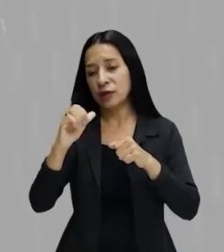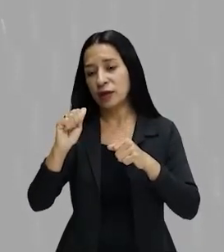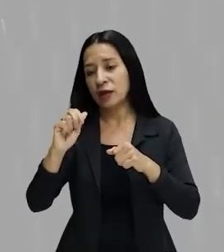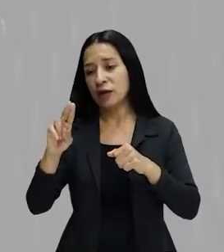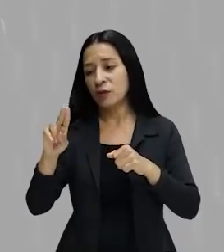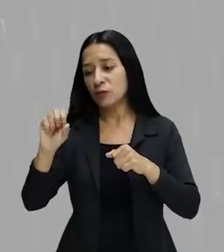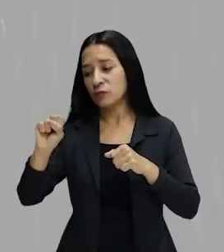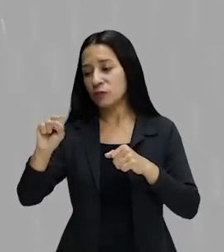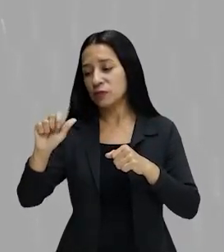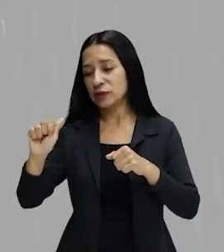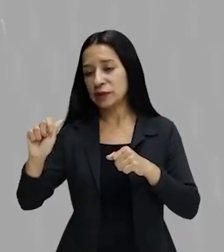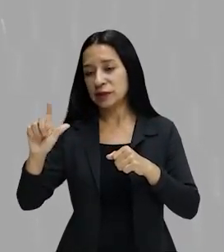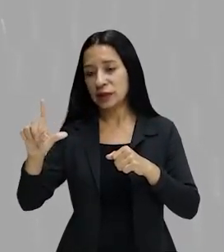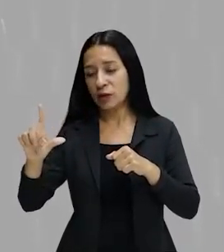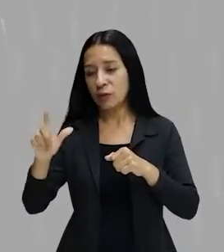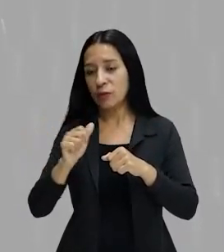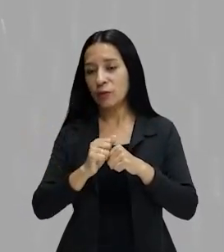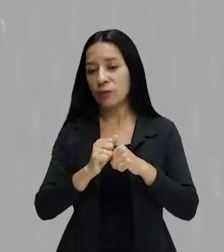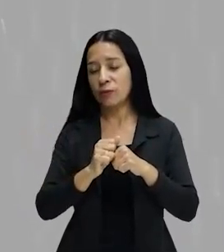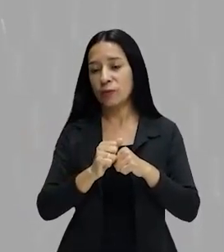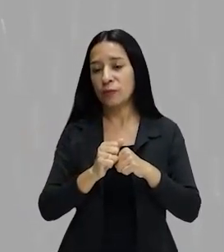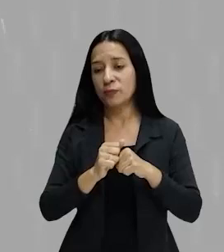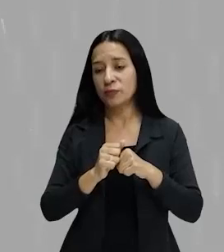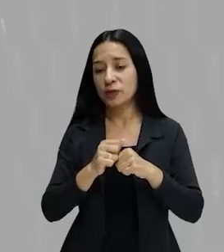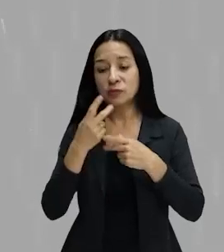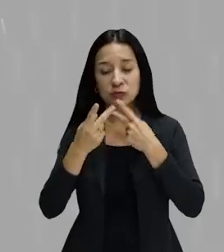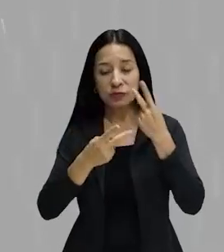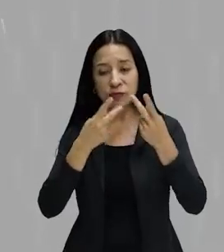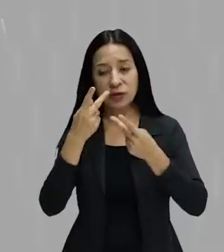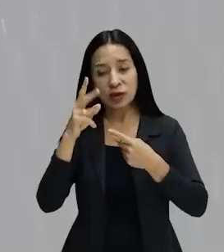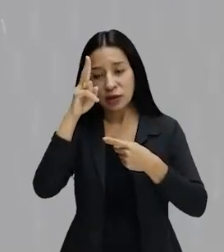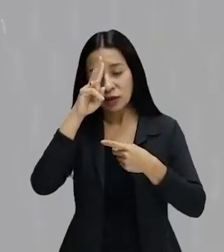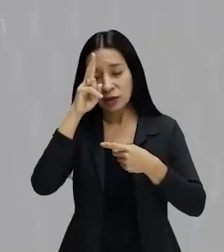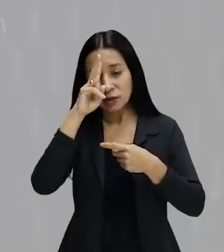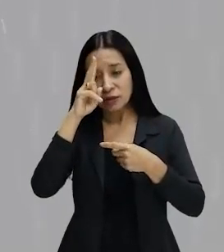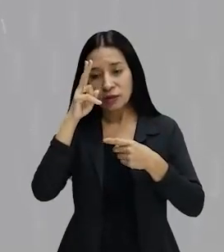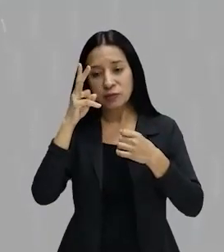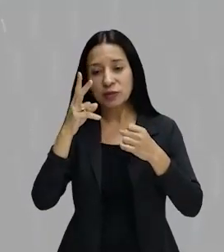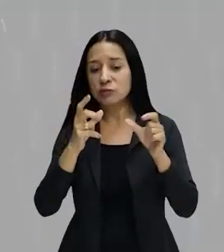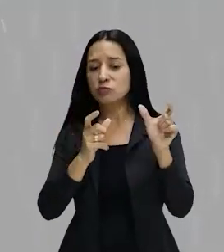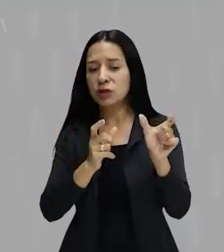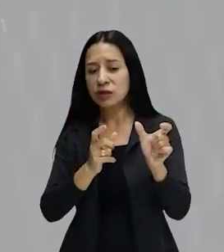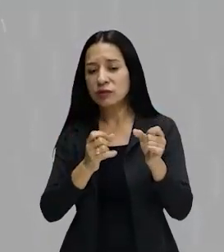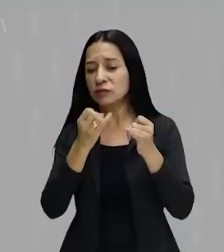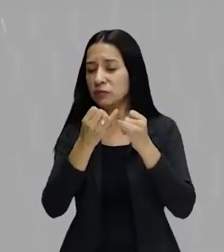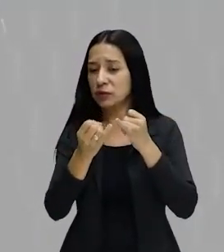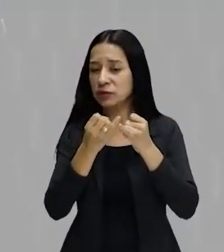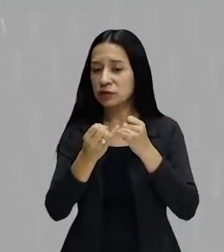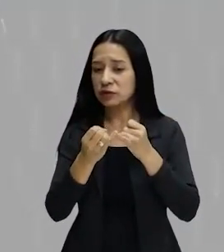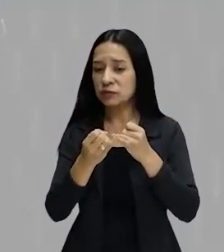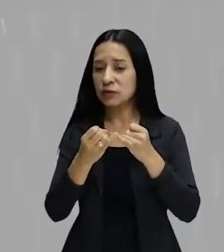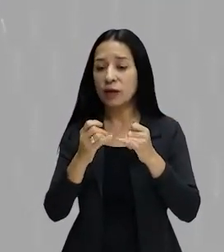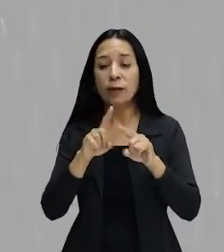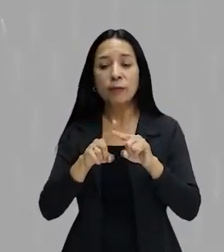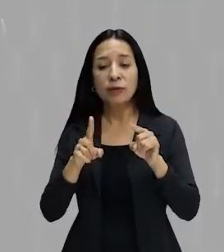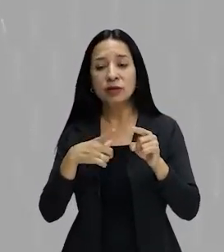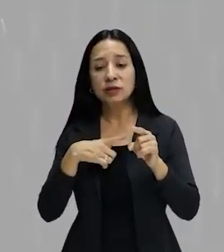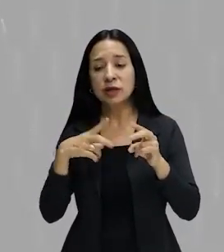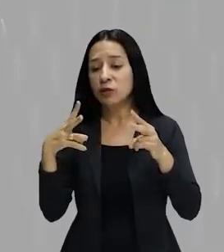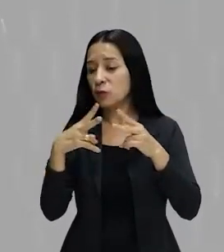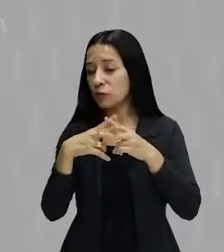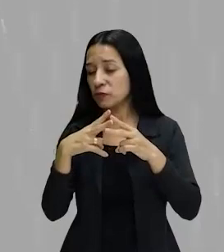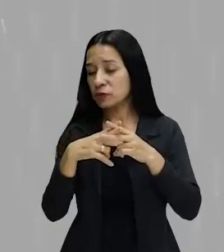que na hora de pronunciar, você lembra de casual. São palavras parecidas. Pode haver confusão na hora de usar. É